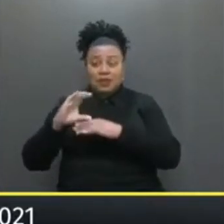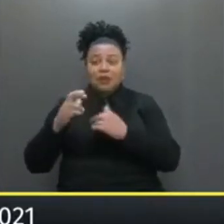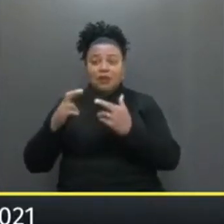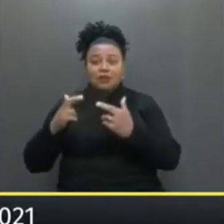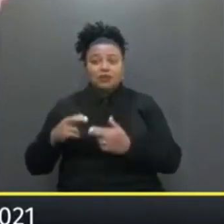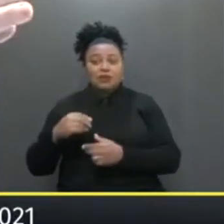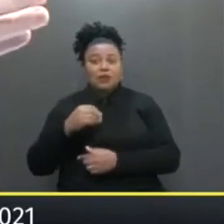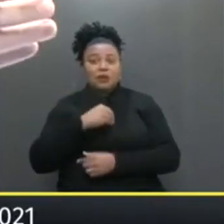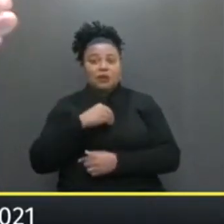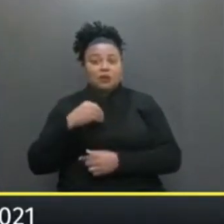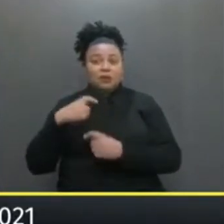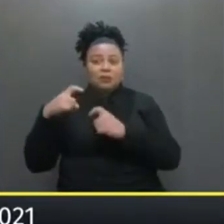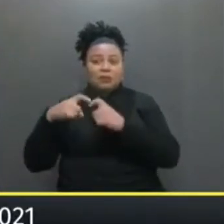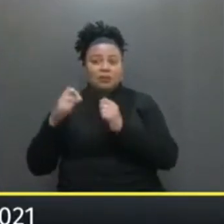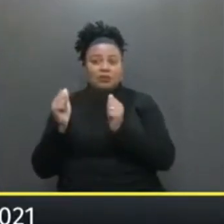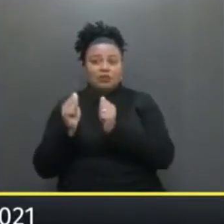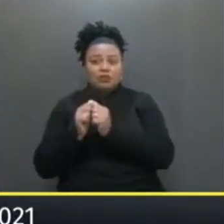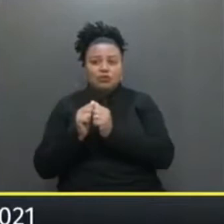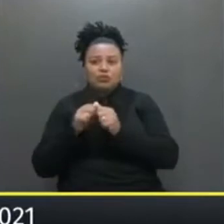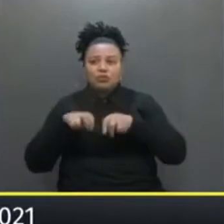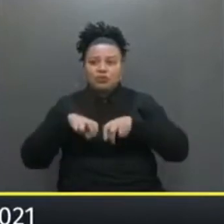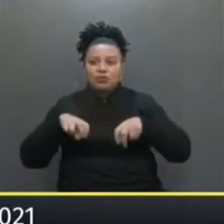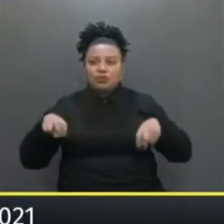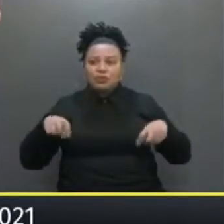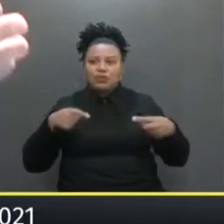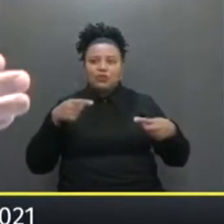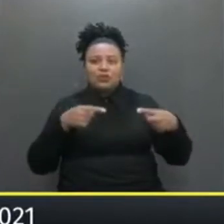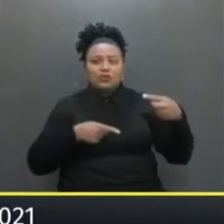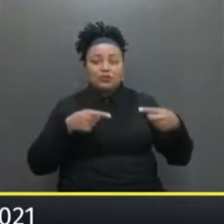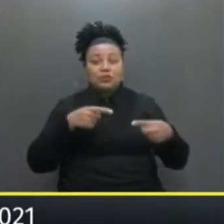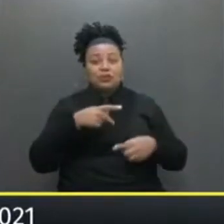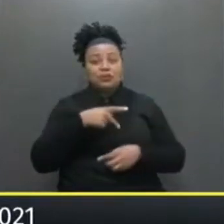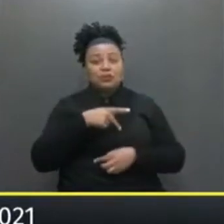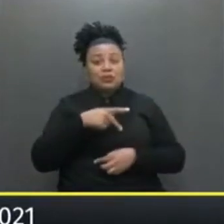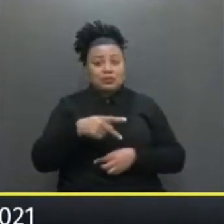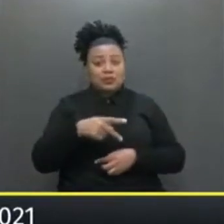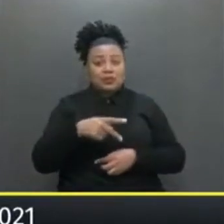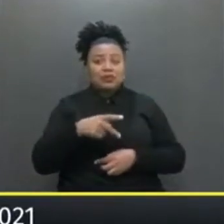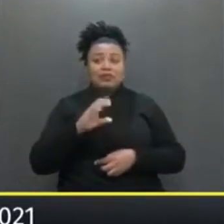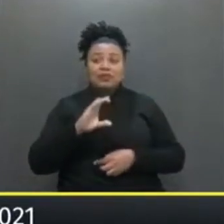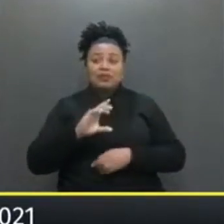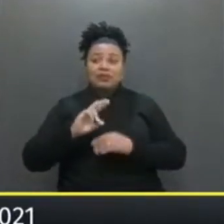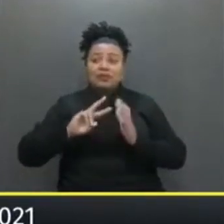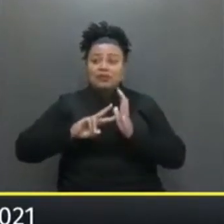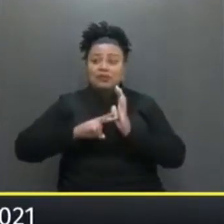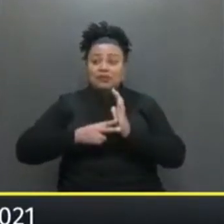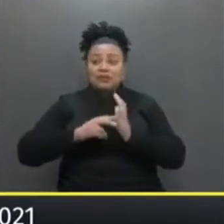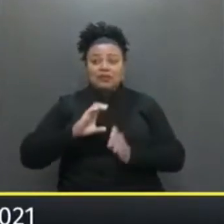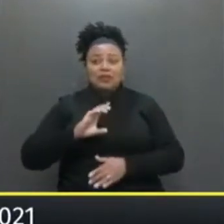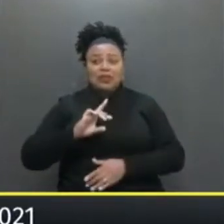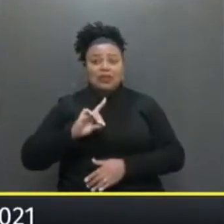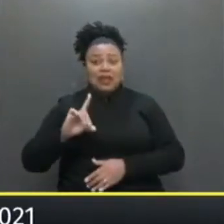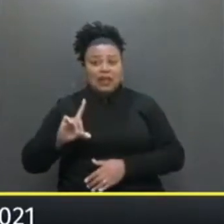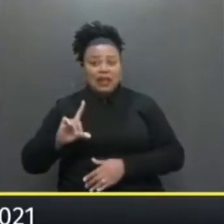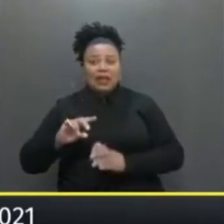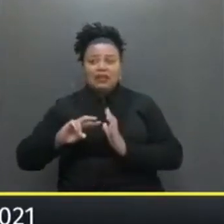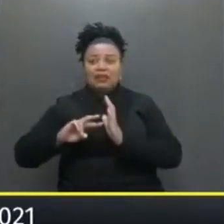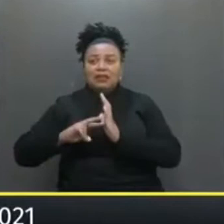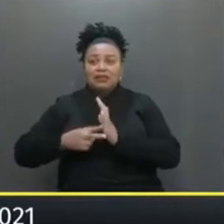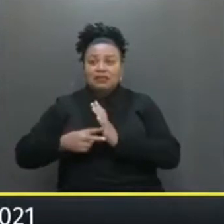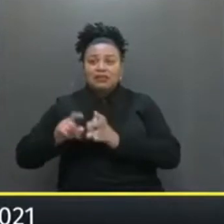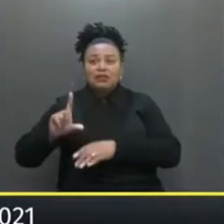Medicina Estaria sentado Numa bancada Discutindo Com o presidente Do CDL Com o presidente Do